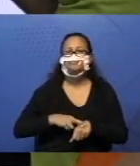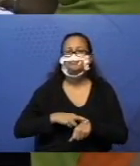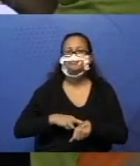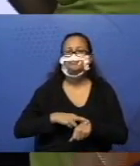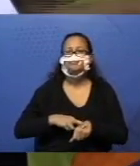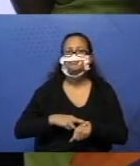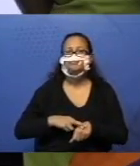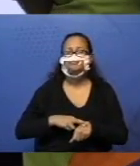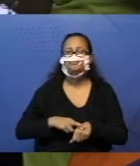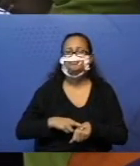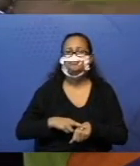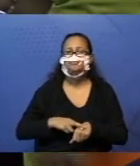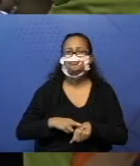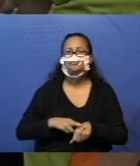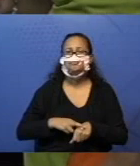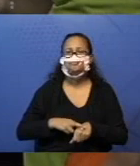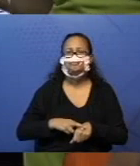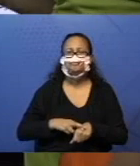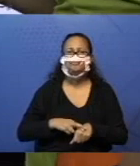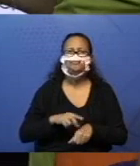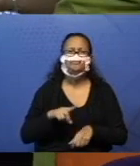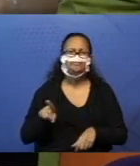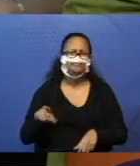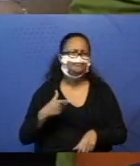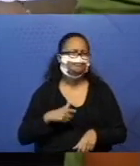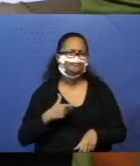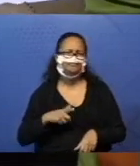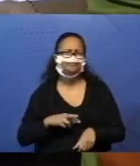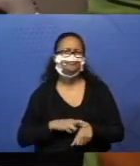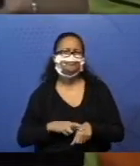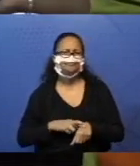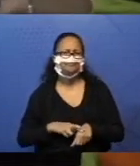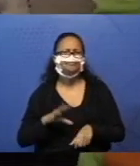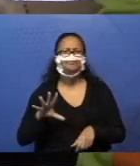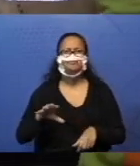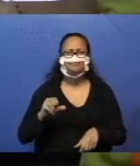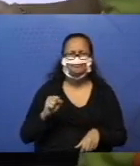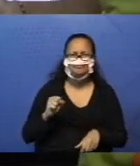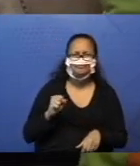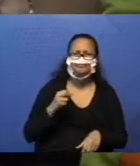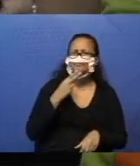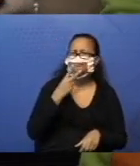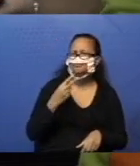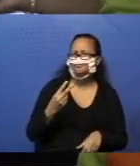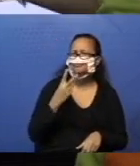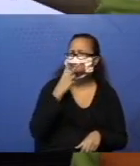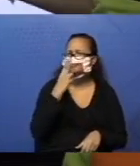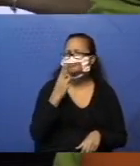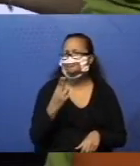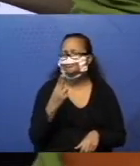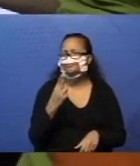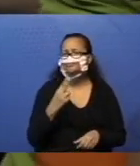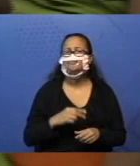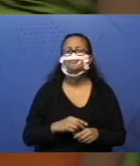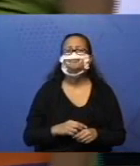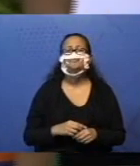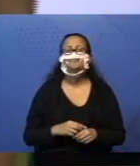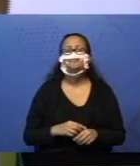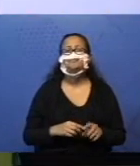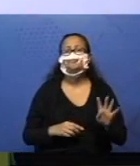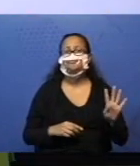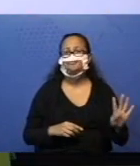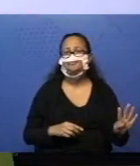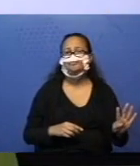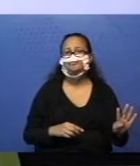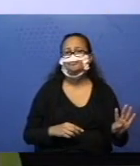você não tiver o roxo, pega uma corzinha parecida, tá certo? Então, a nossa barrinha roxa, ela vale 4. Então,